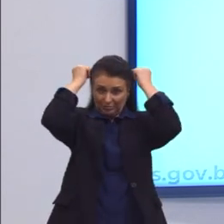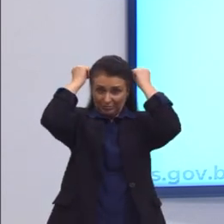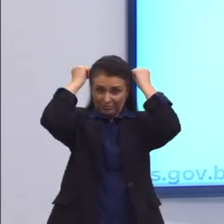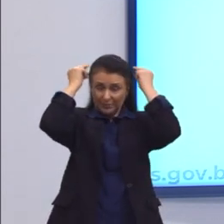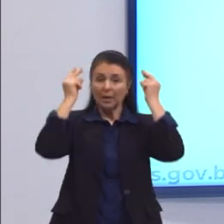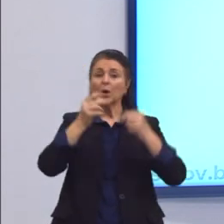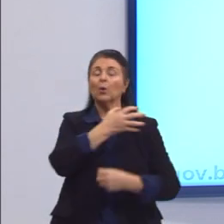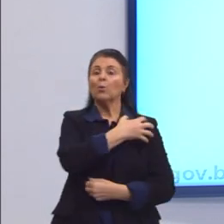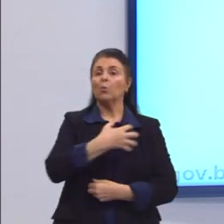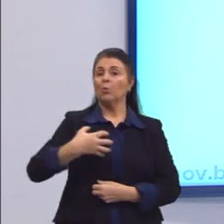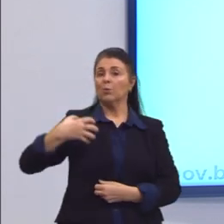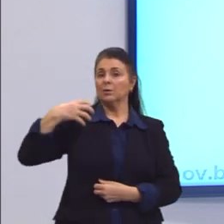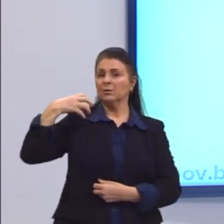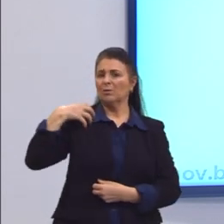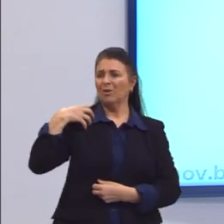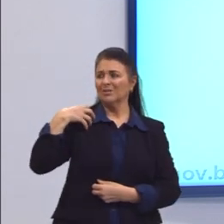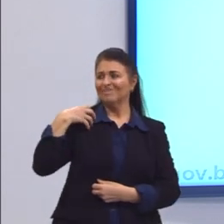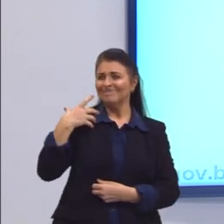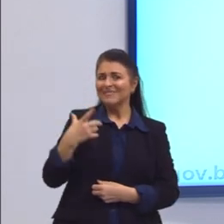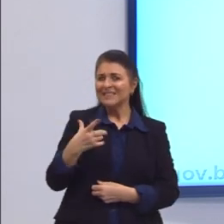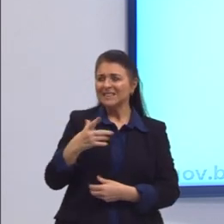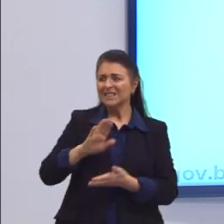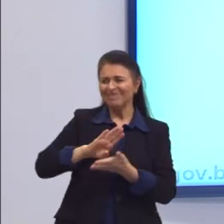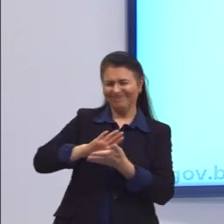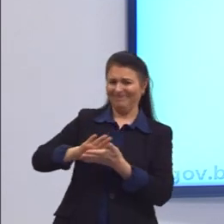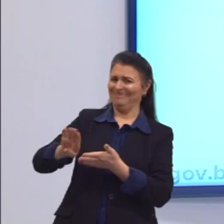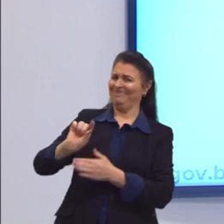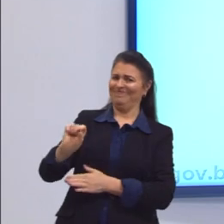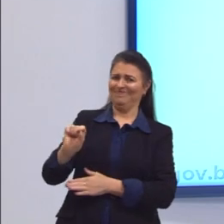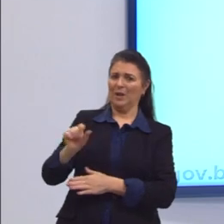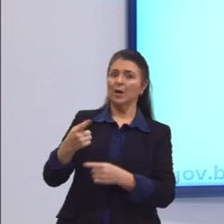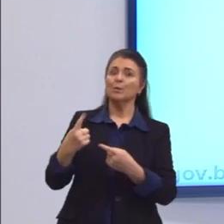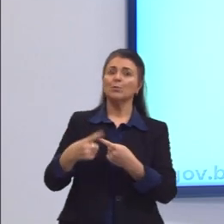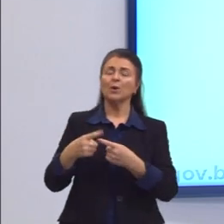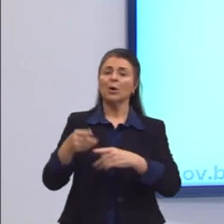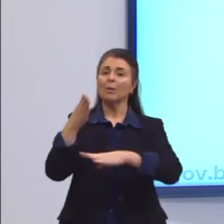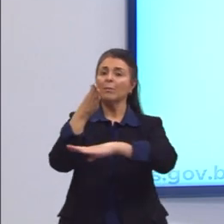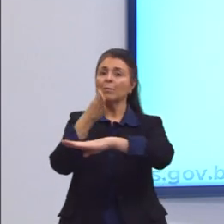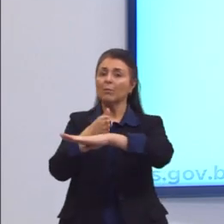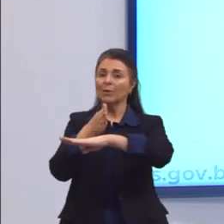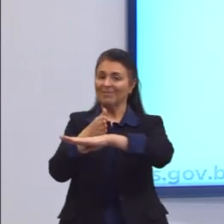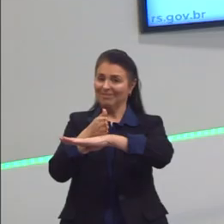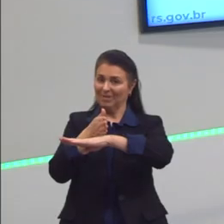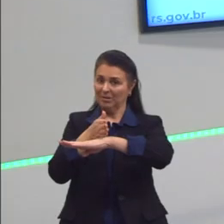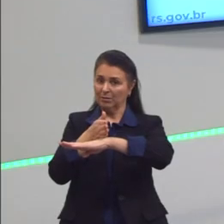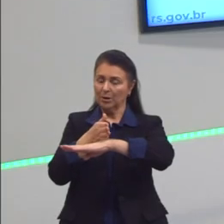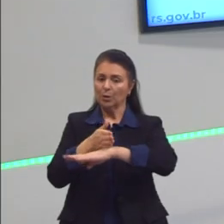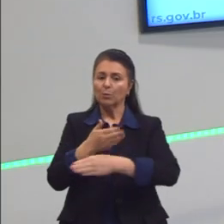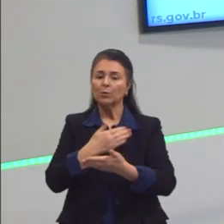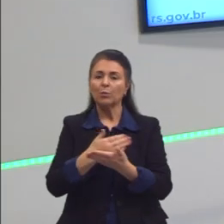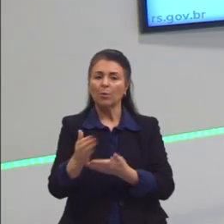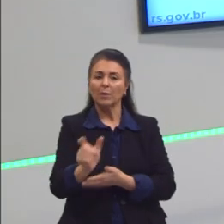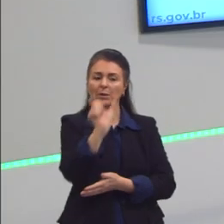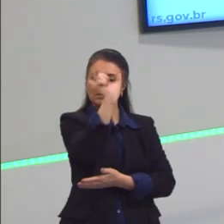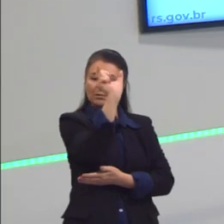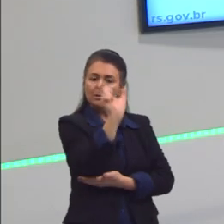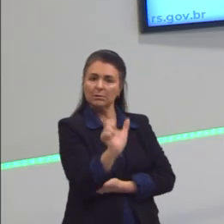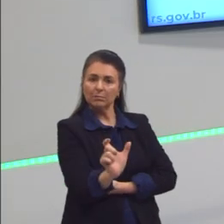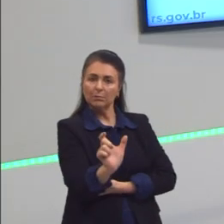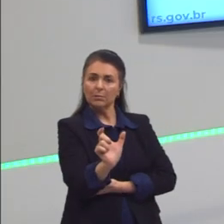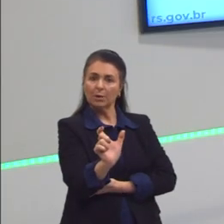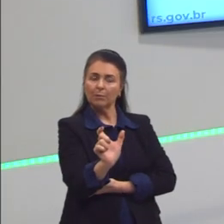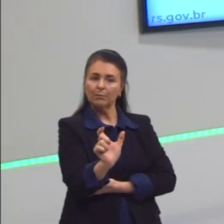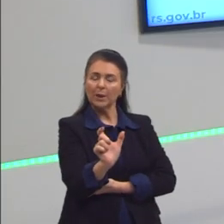o Aristóteles vai ser meio que deixado de lado. Porque na Idade Moderna, quando aparece o indivíduo como ator dos seus